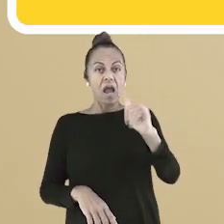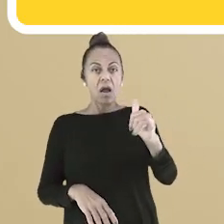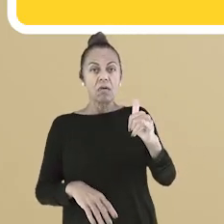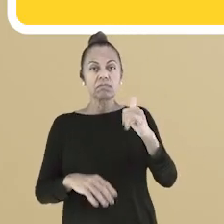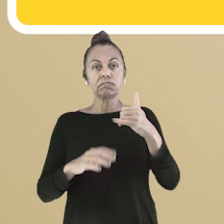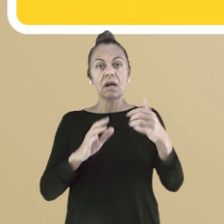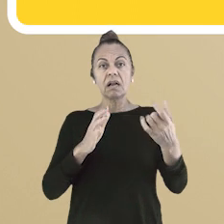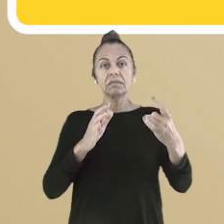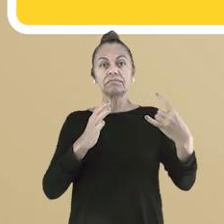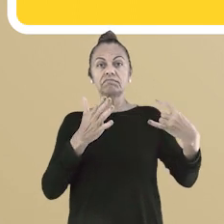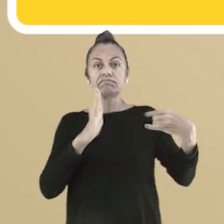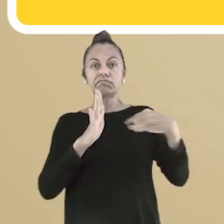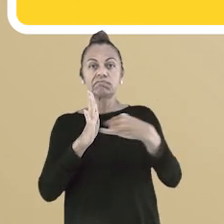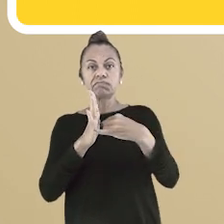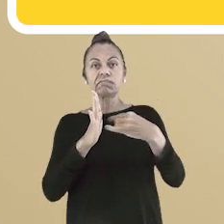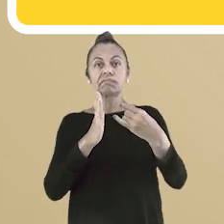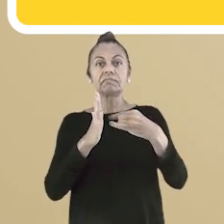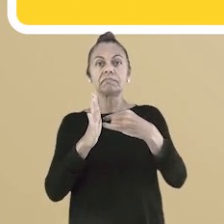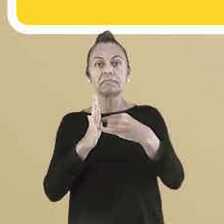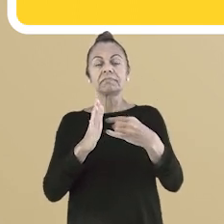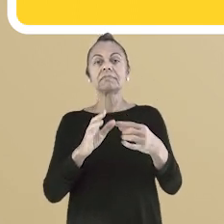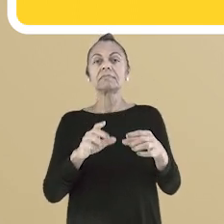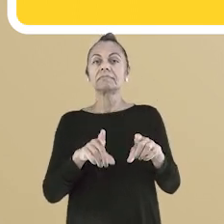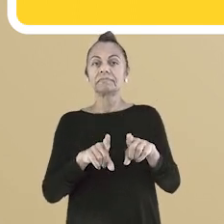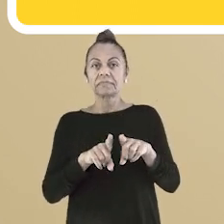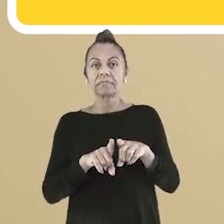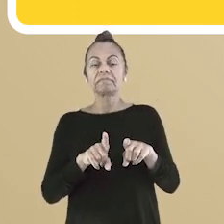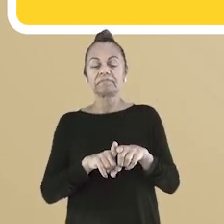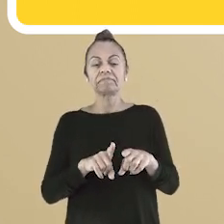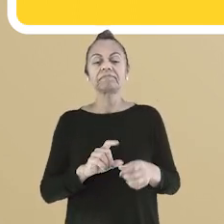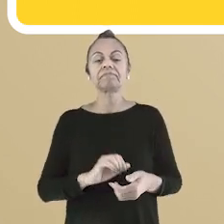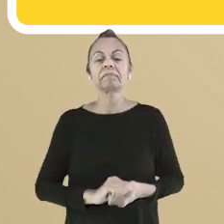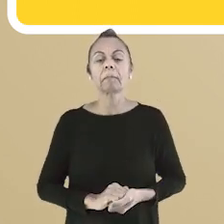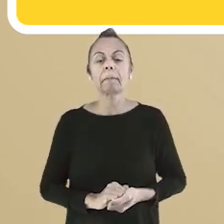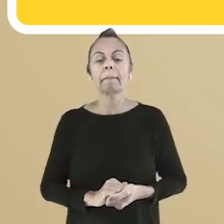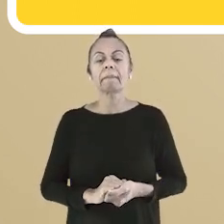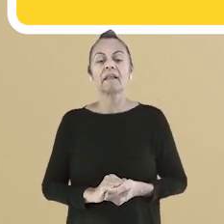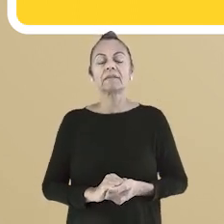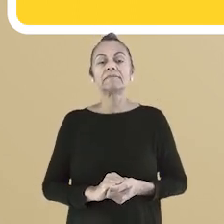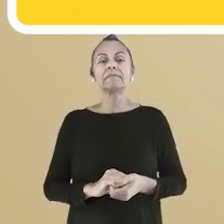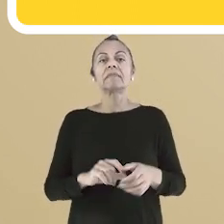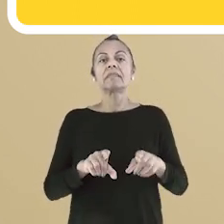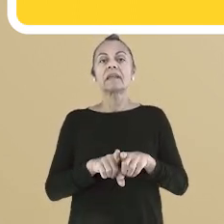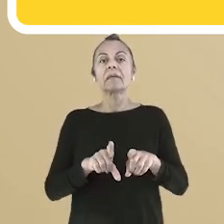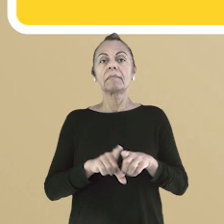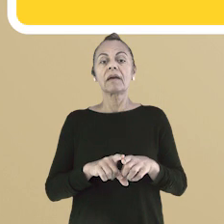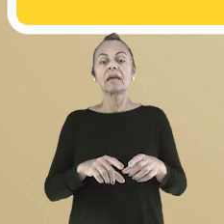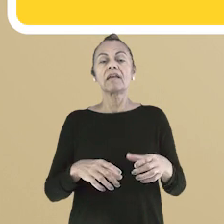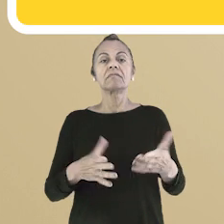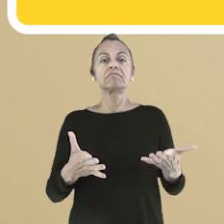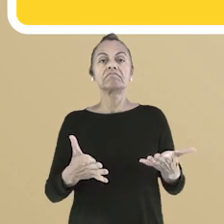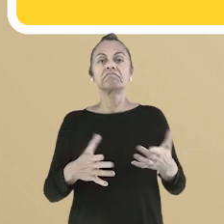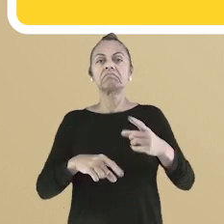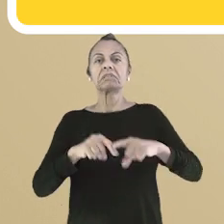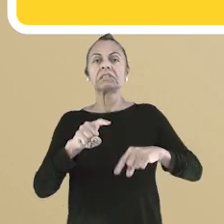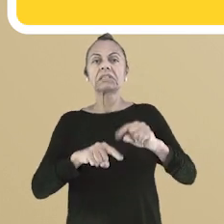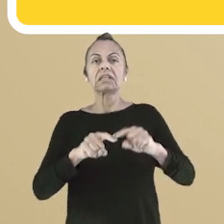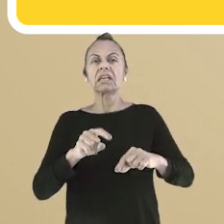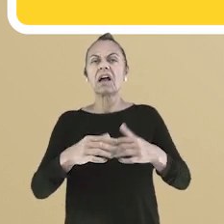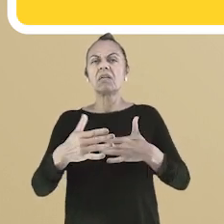está presente para mostrar riscos provenientes de radiações eletromagnéticas e partículas nucleares.